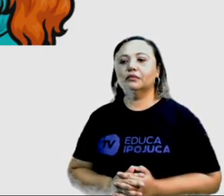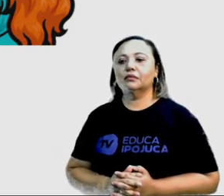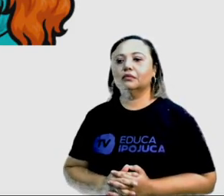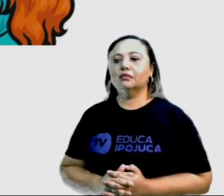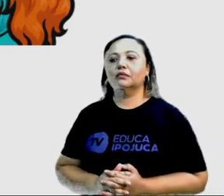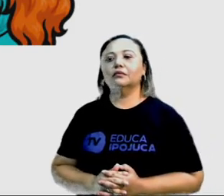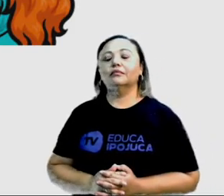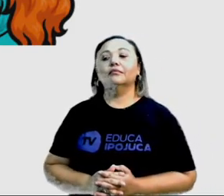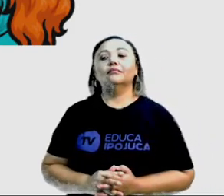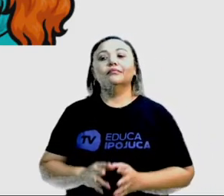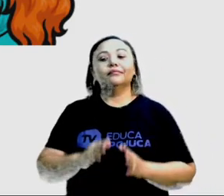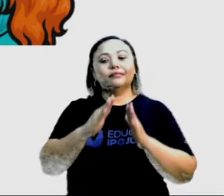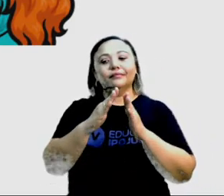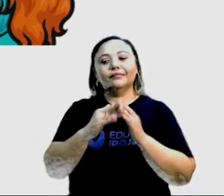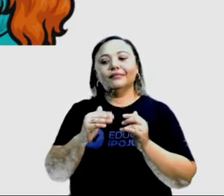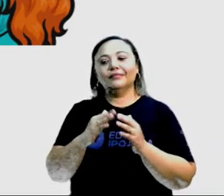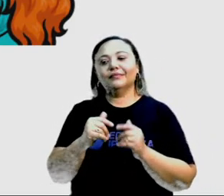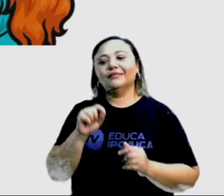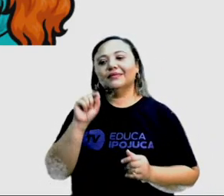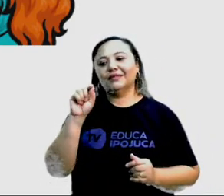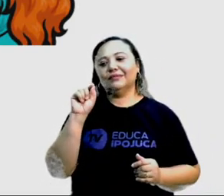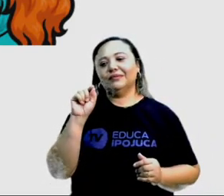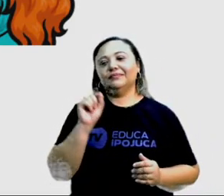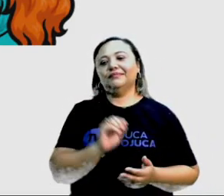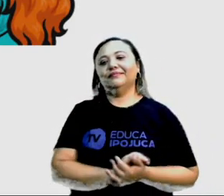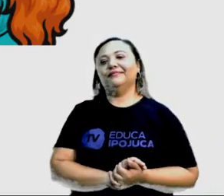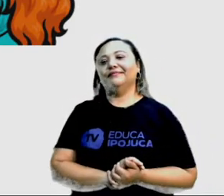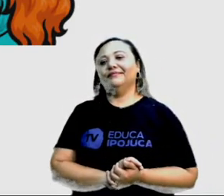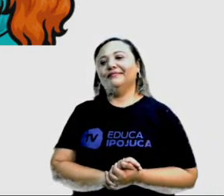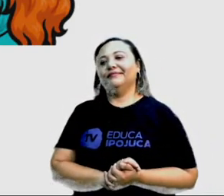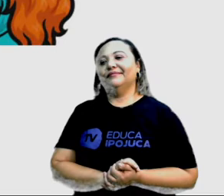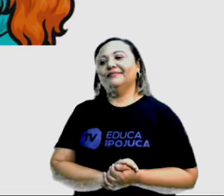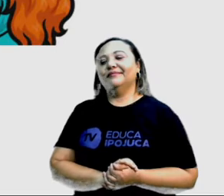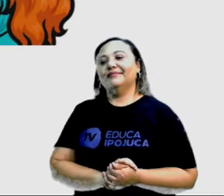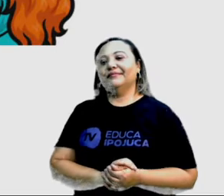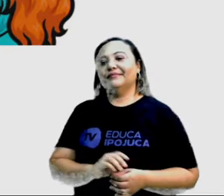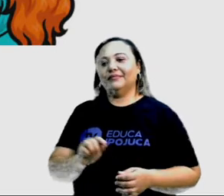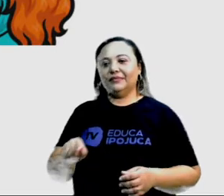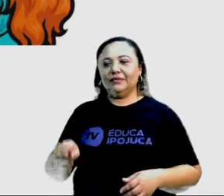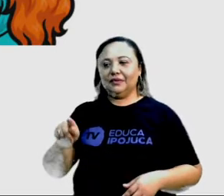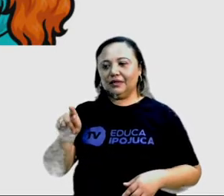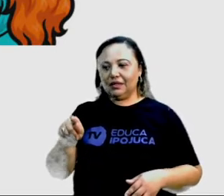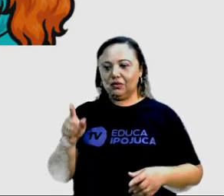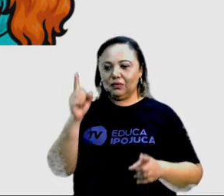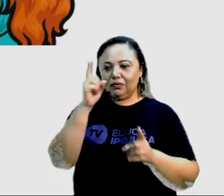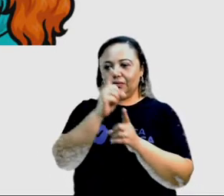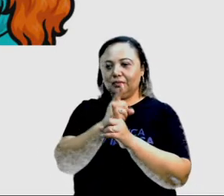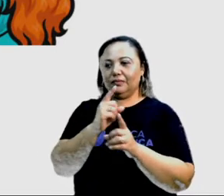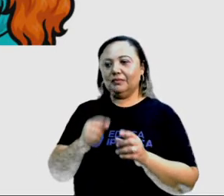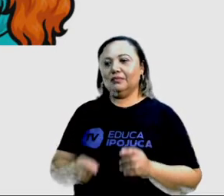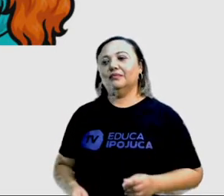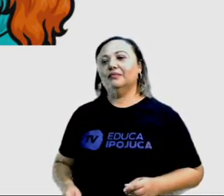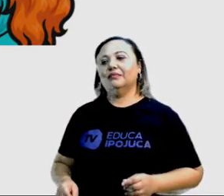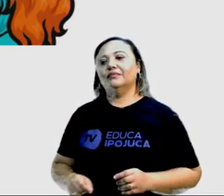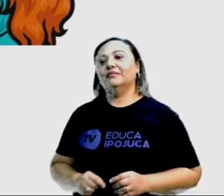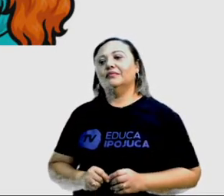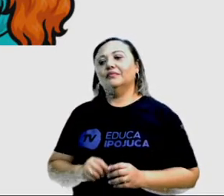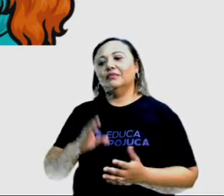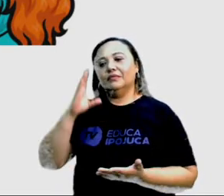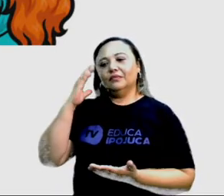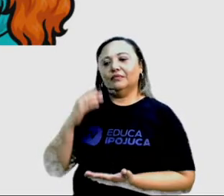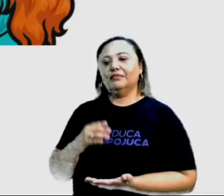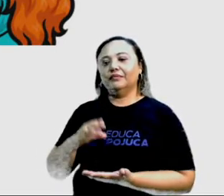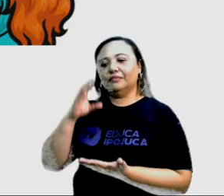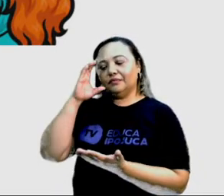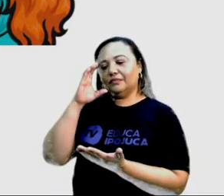Então, o que eu vou pedir para vocês diante deste texto que a gente lê? Identifique no texto a tese, ou seja,